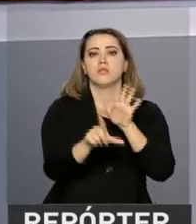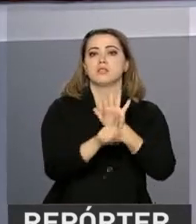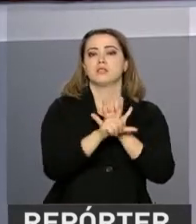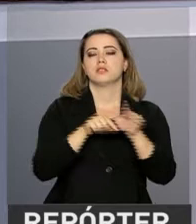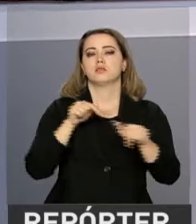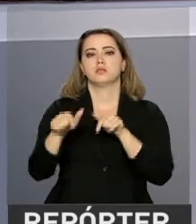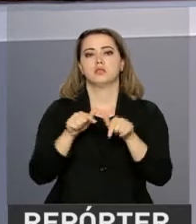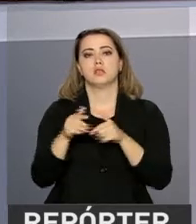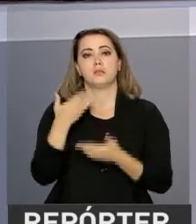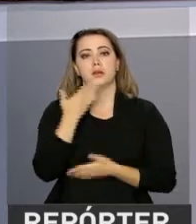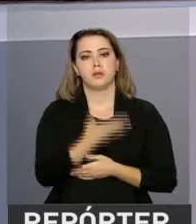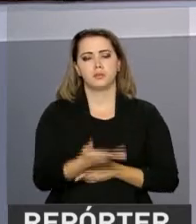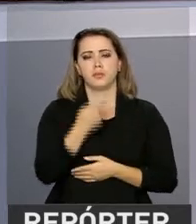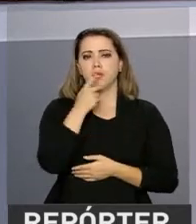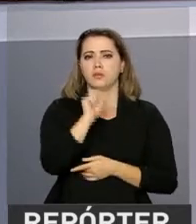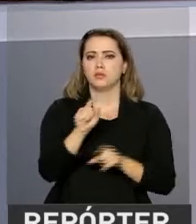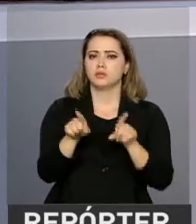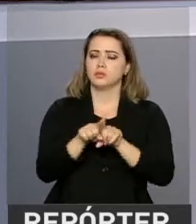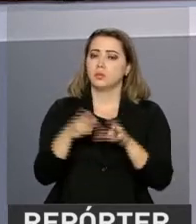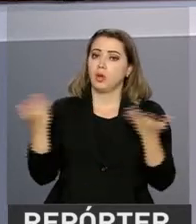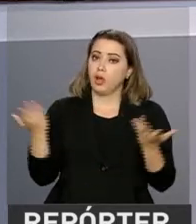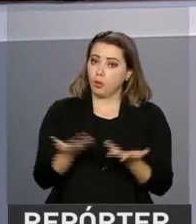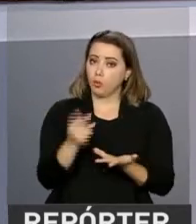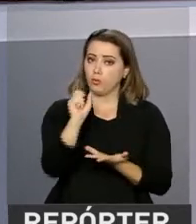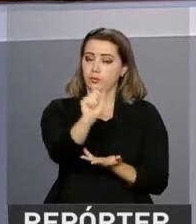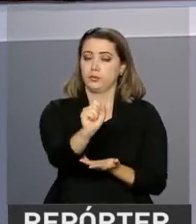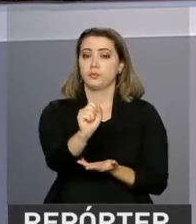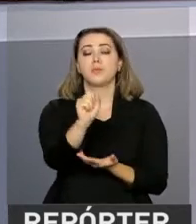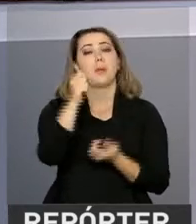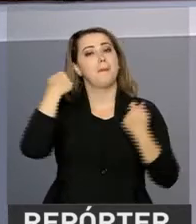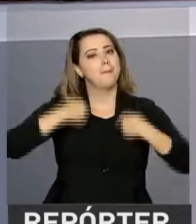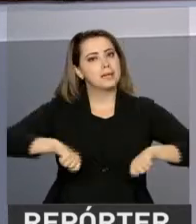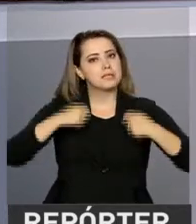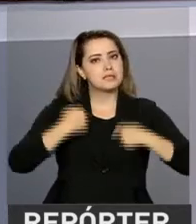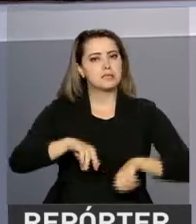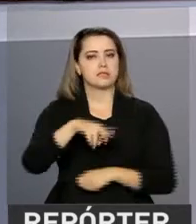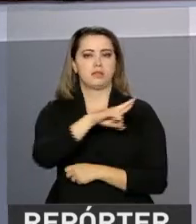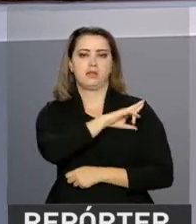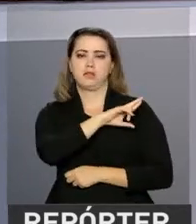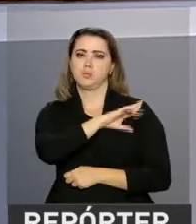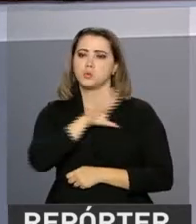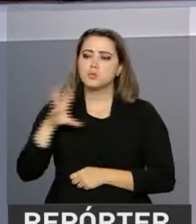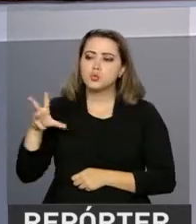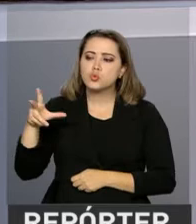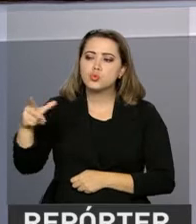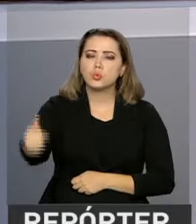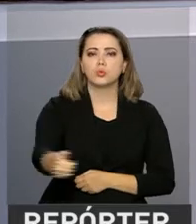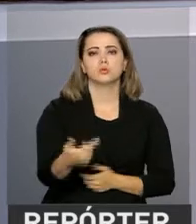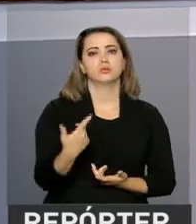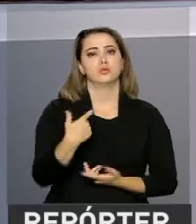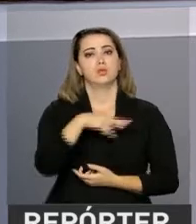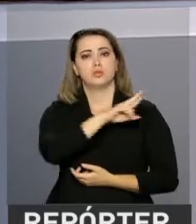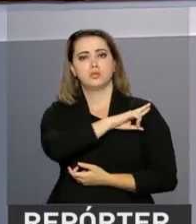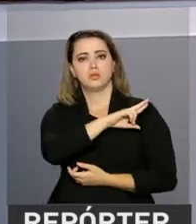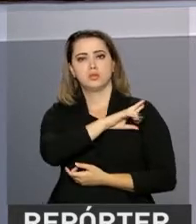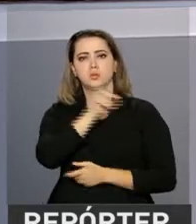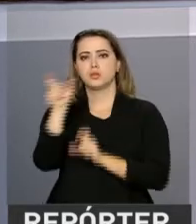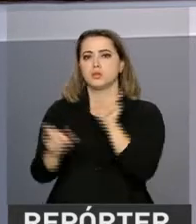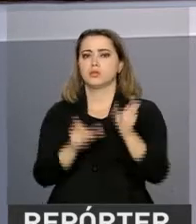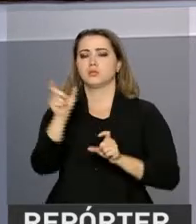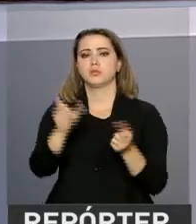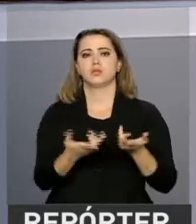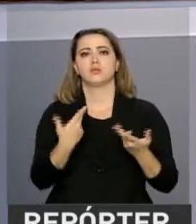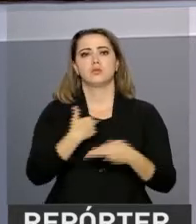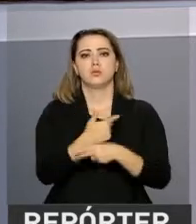trabalhistas. Segundo o presidente, o momento atual do país exige responsabilidade de todos. Responsabilidade com as pessoas,